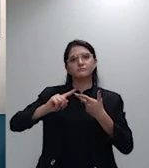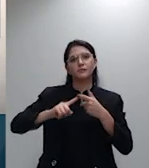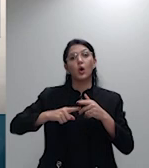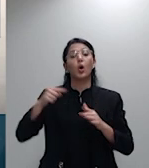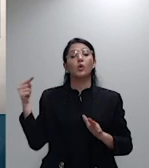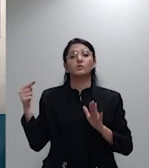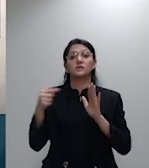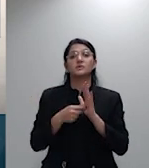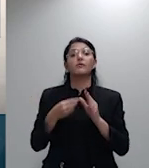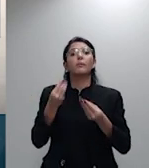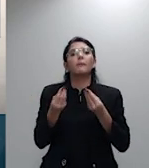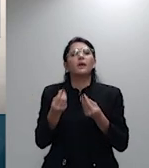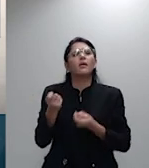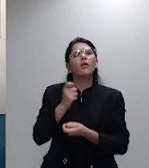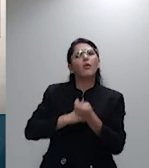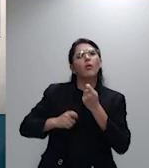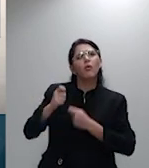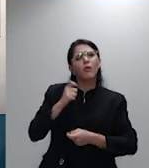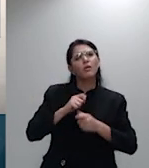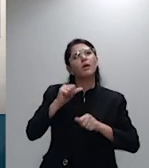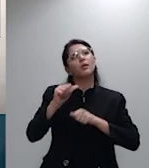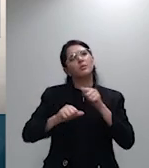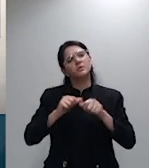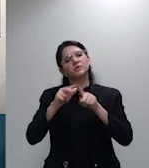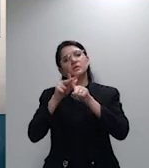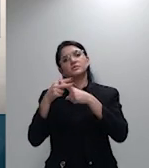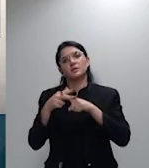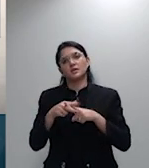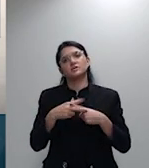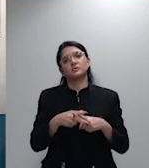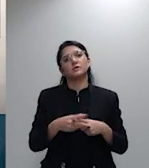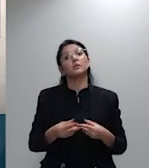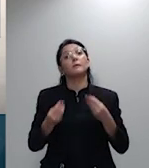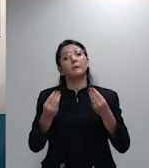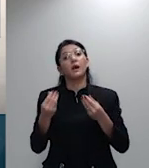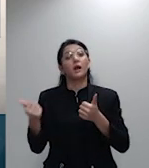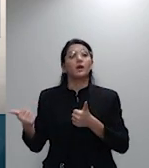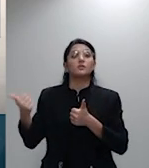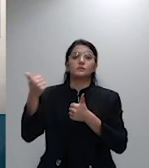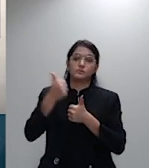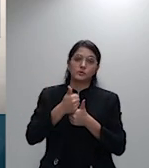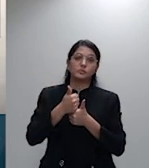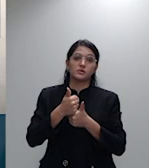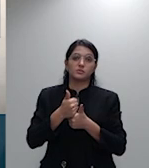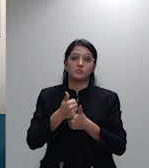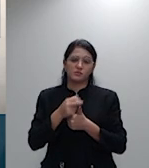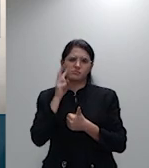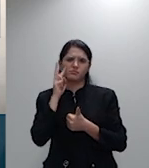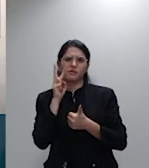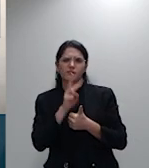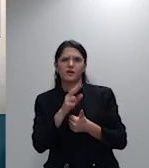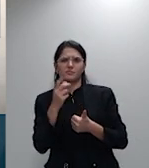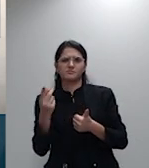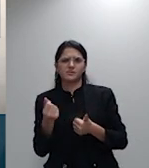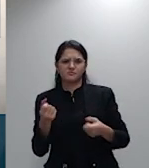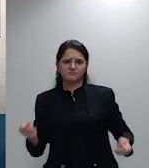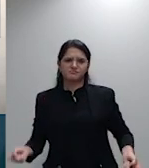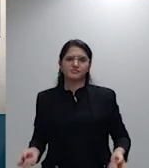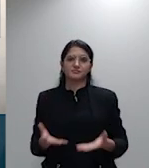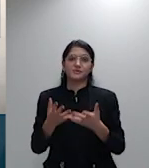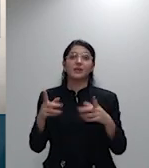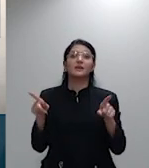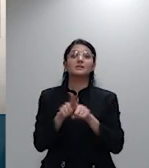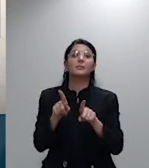para se substituir um índice abusivo ou para se decidir pela inversão do ônus da